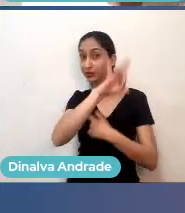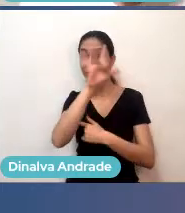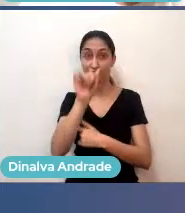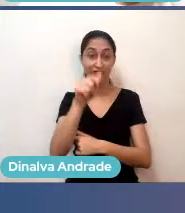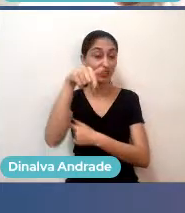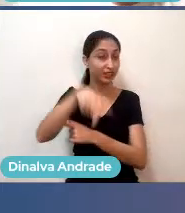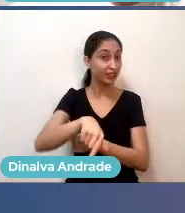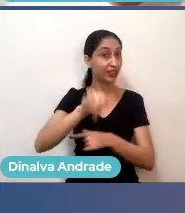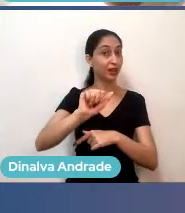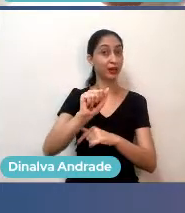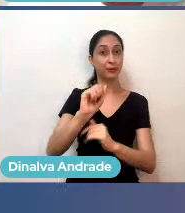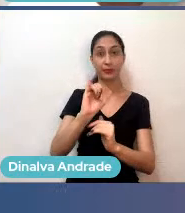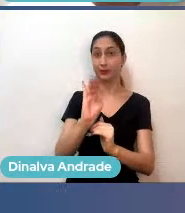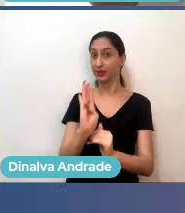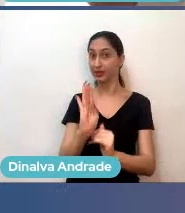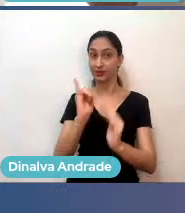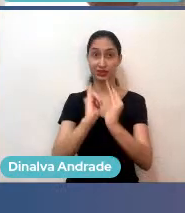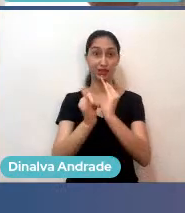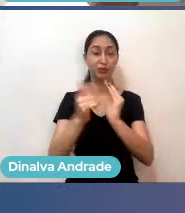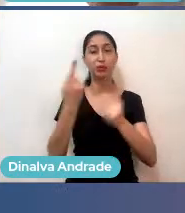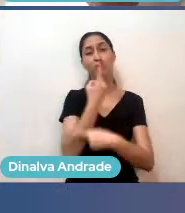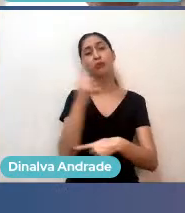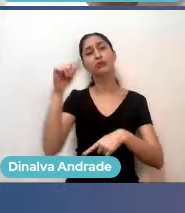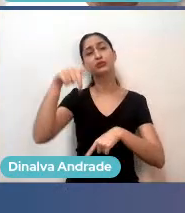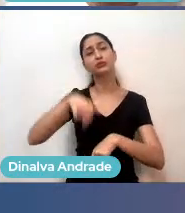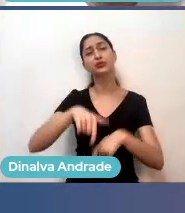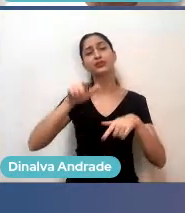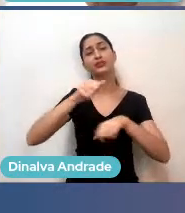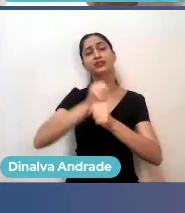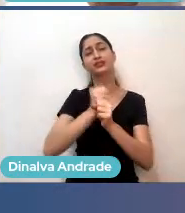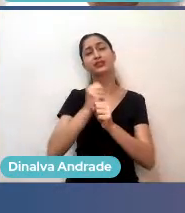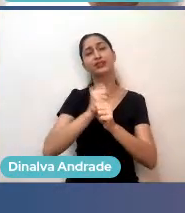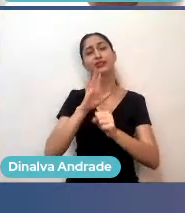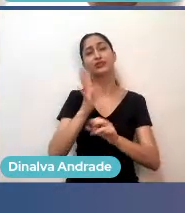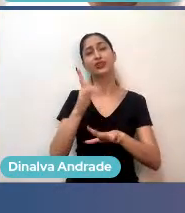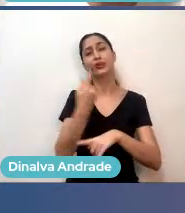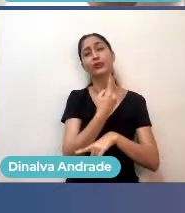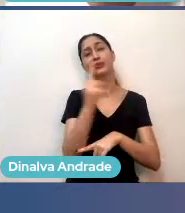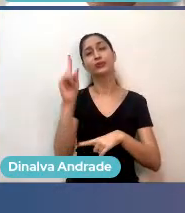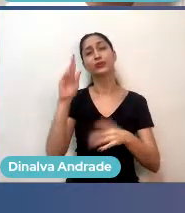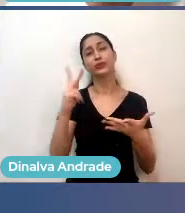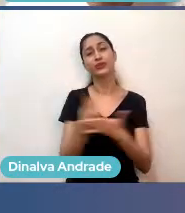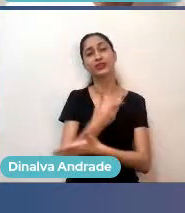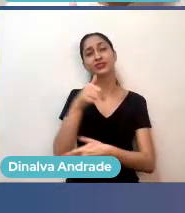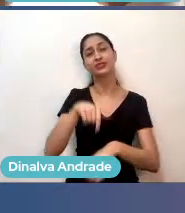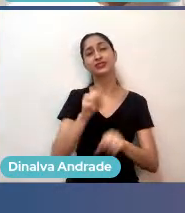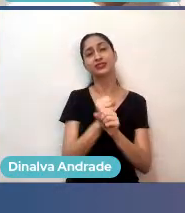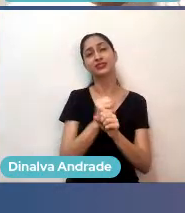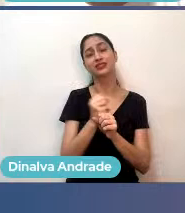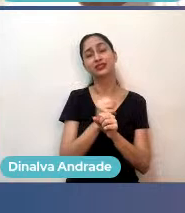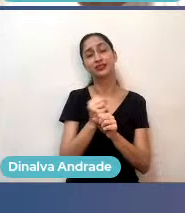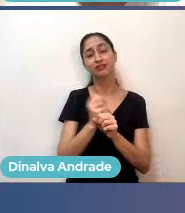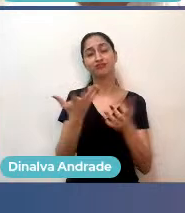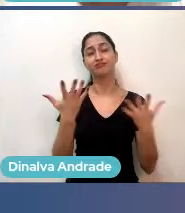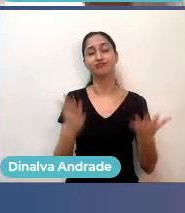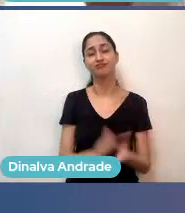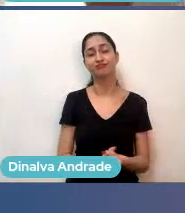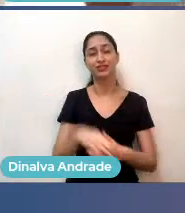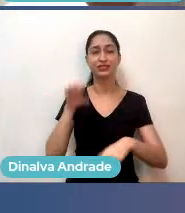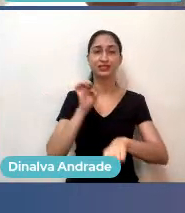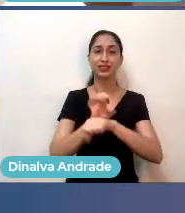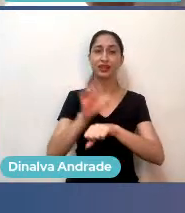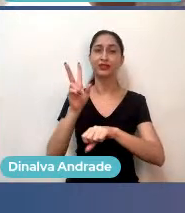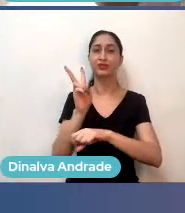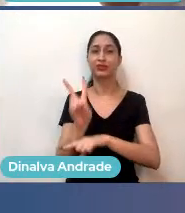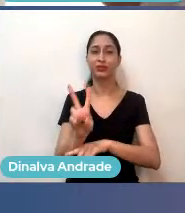e o nosso último Startup On do ano. Então, estamos chegando aqui ao último Startup On do modelo estadual com dois